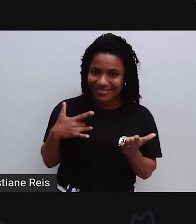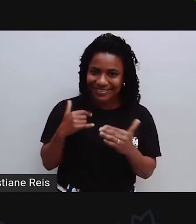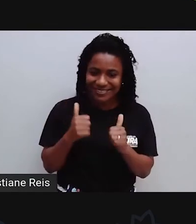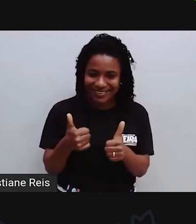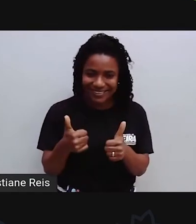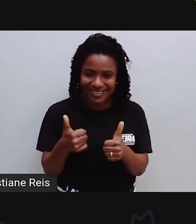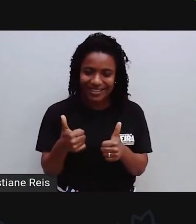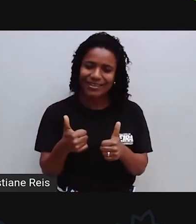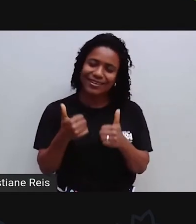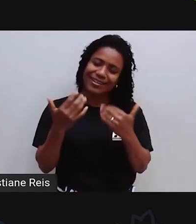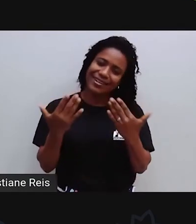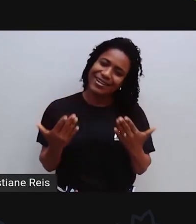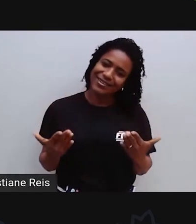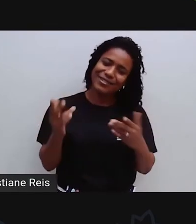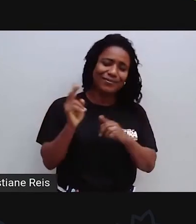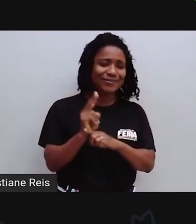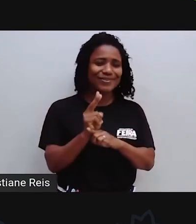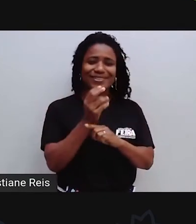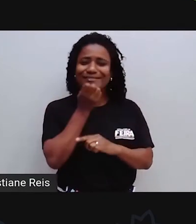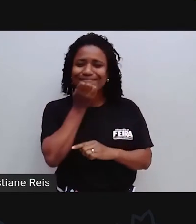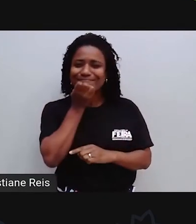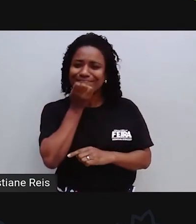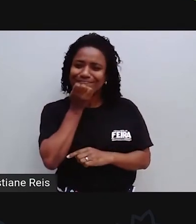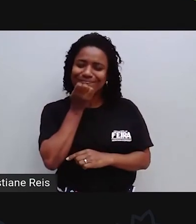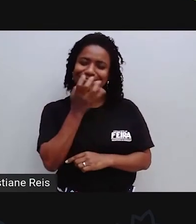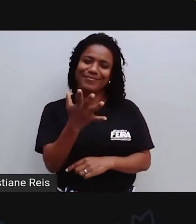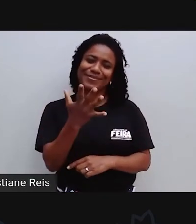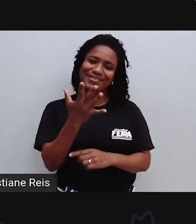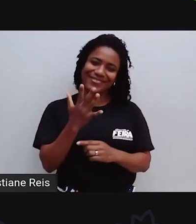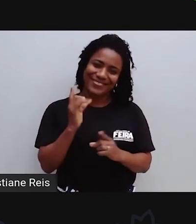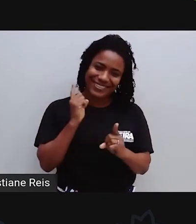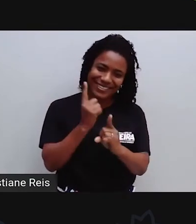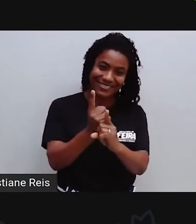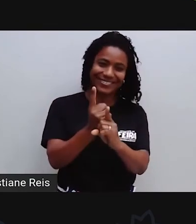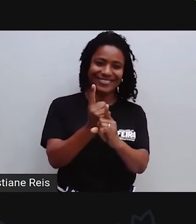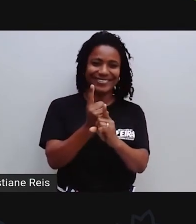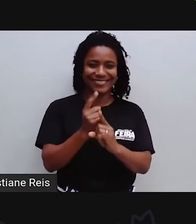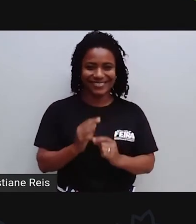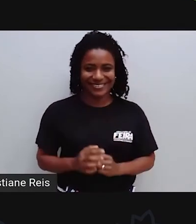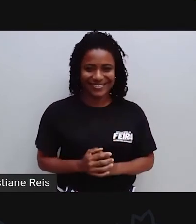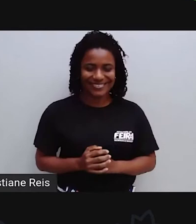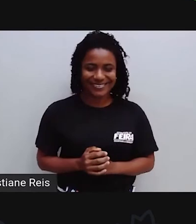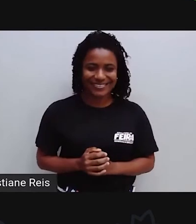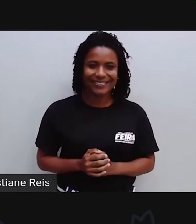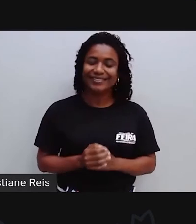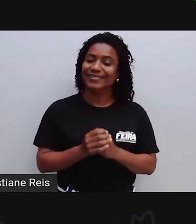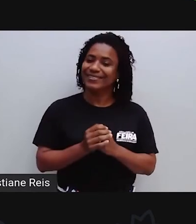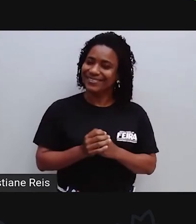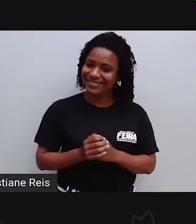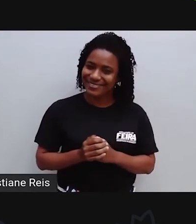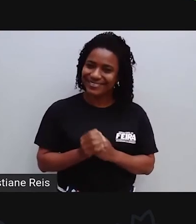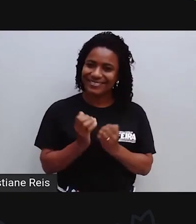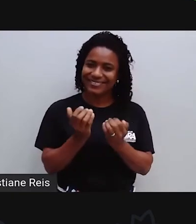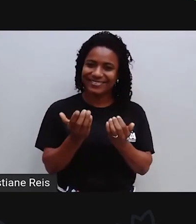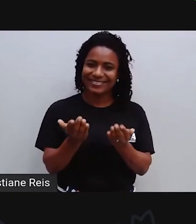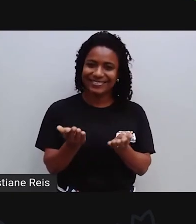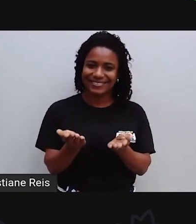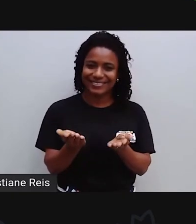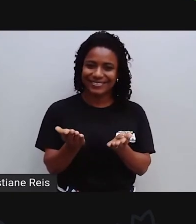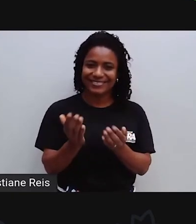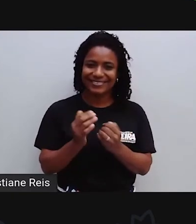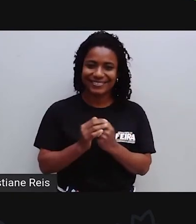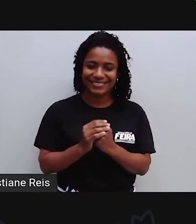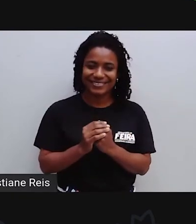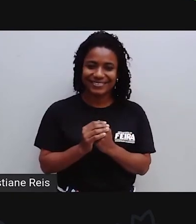Eu espero que vocês estejam muito bem. Bem-vindo para a nossa aula inglês